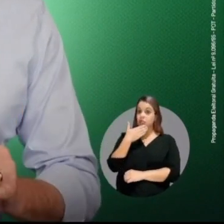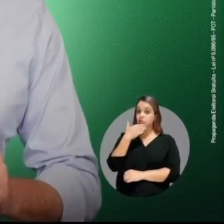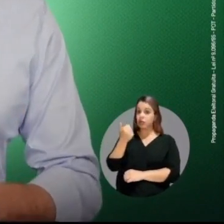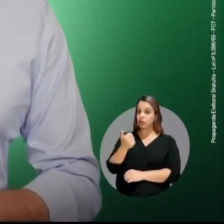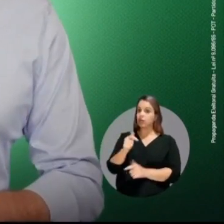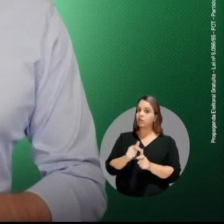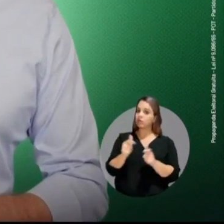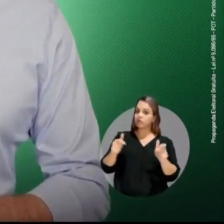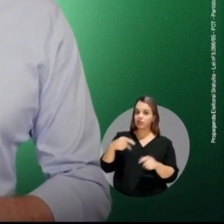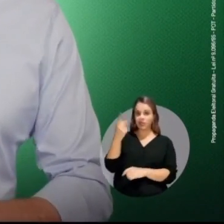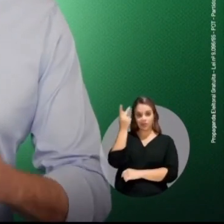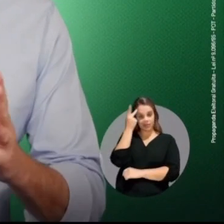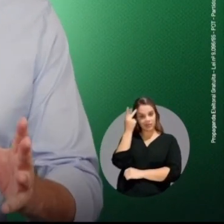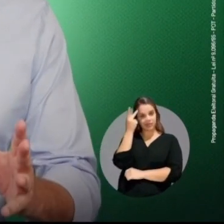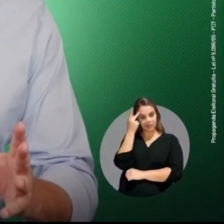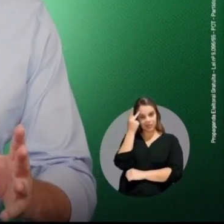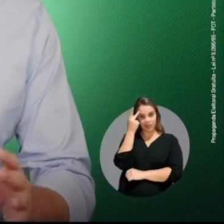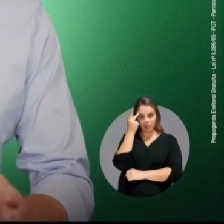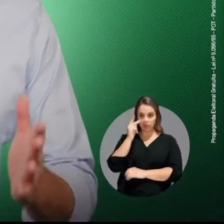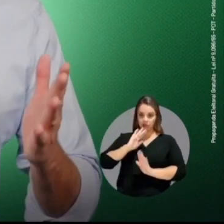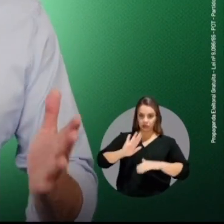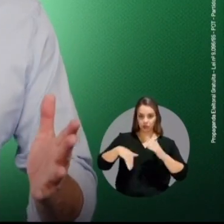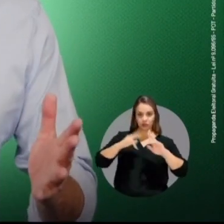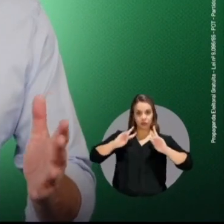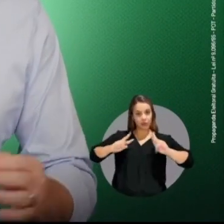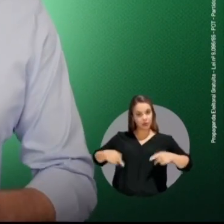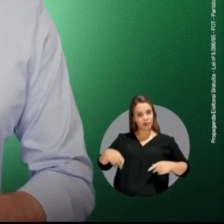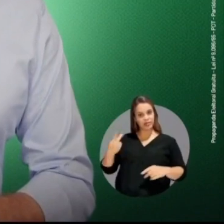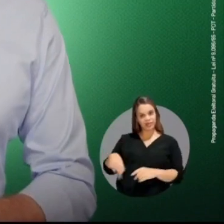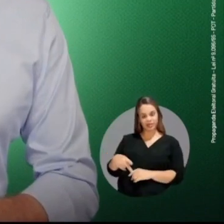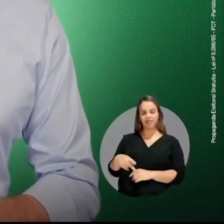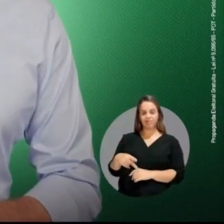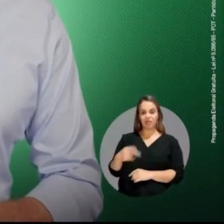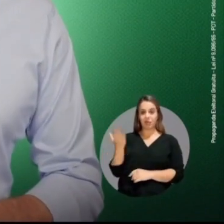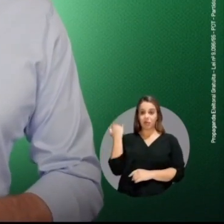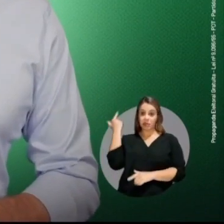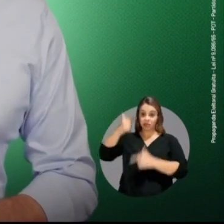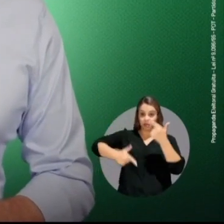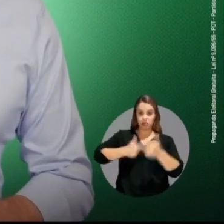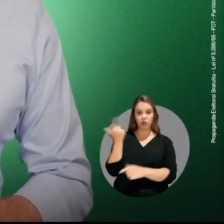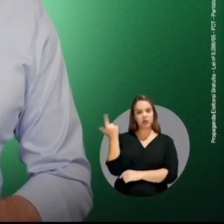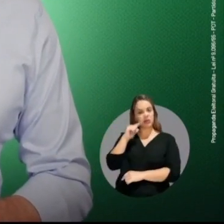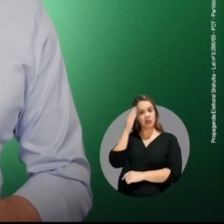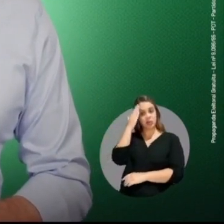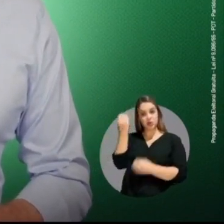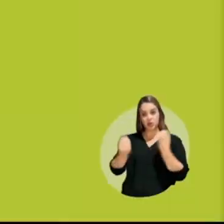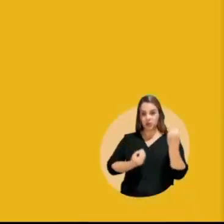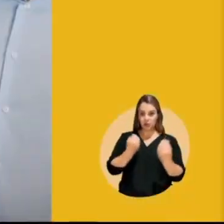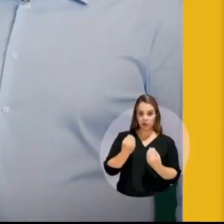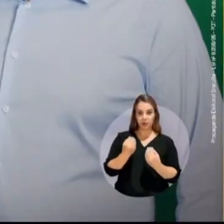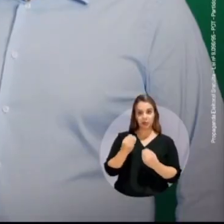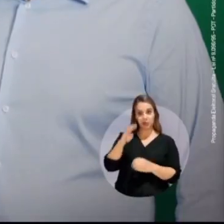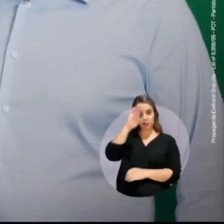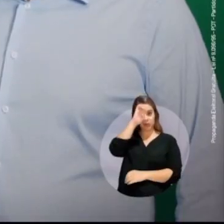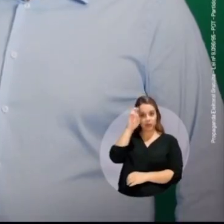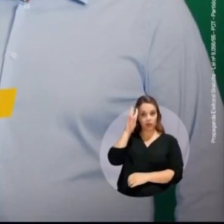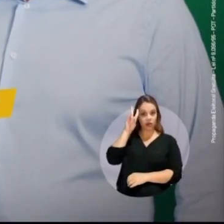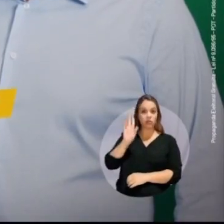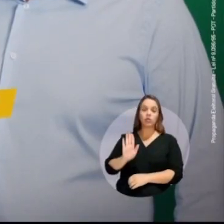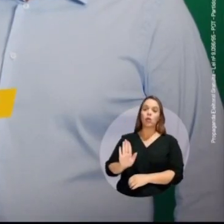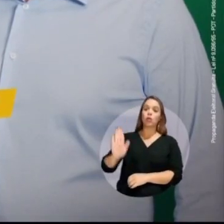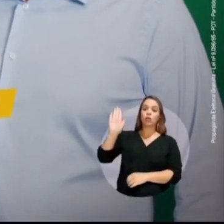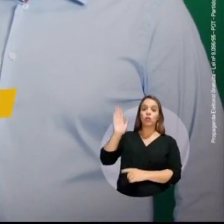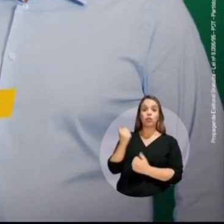a segunda melhor cidade em capital humano de São Paulo. Eu já fiz e sei como fazer. Elvis é o meu